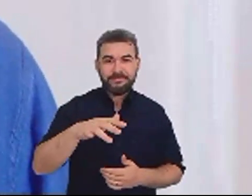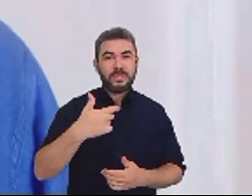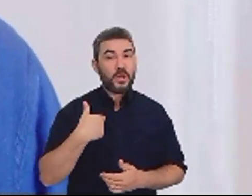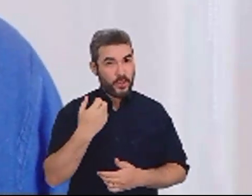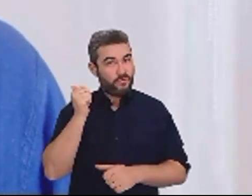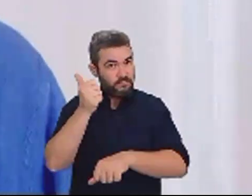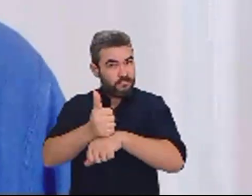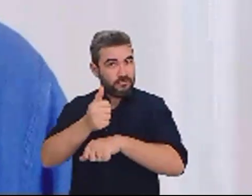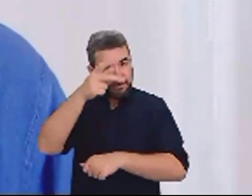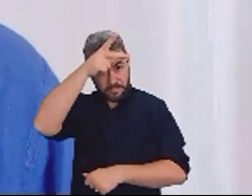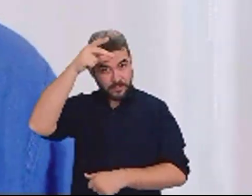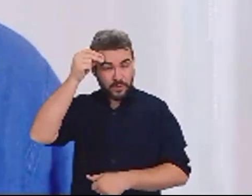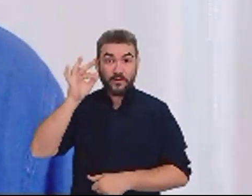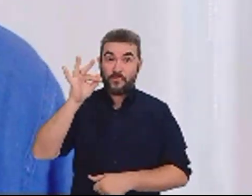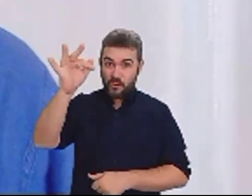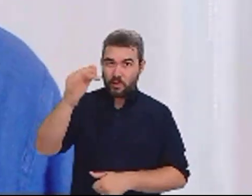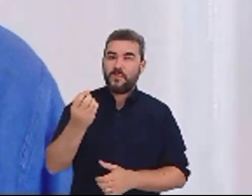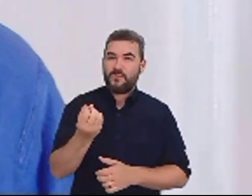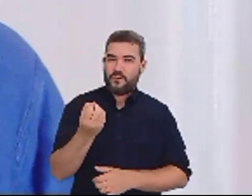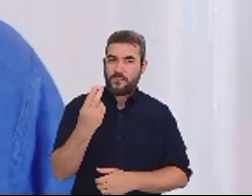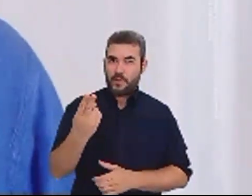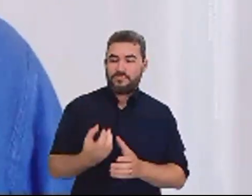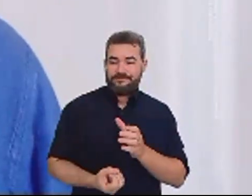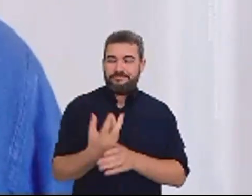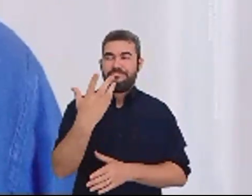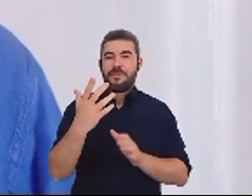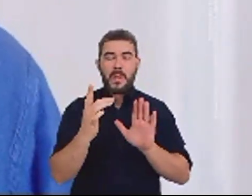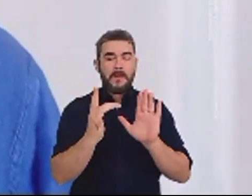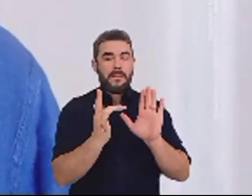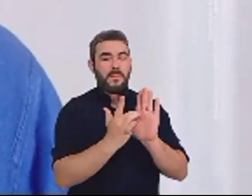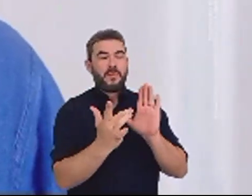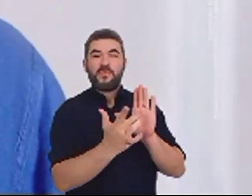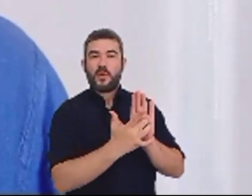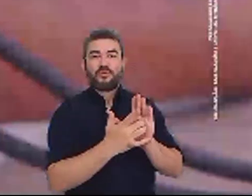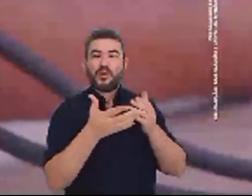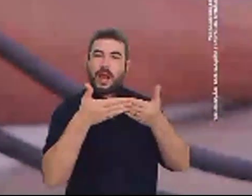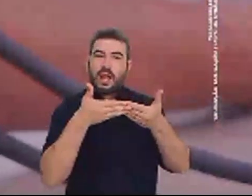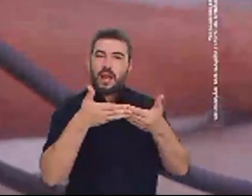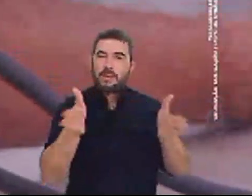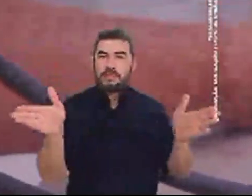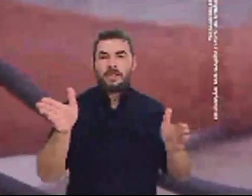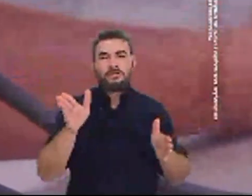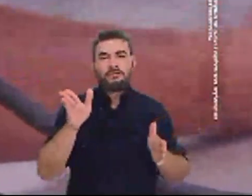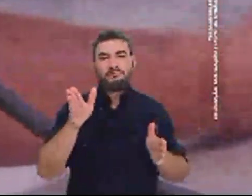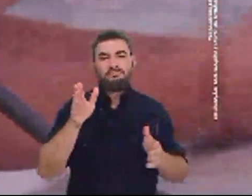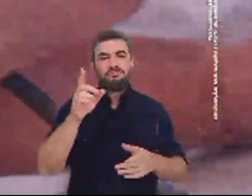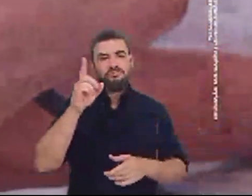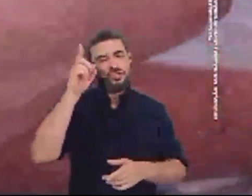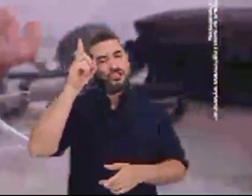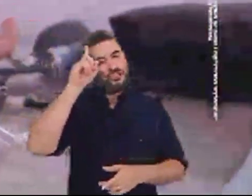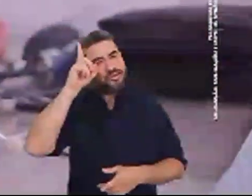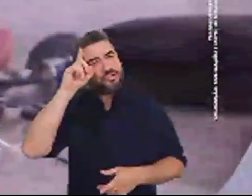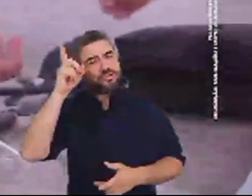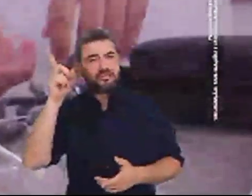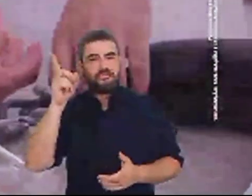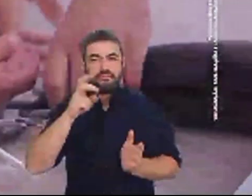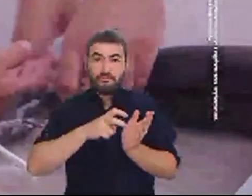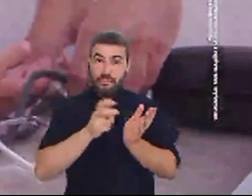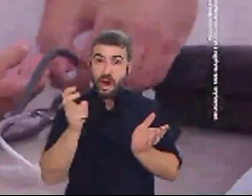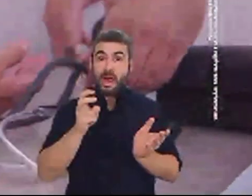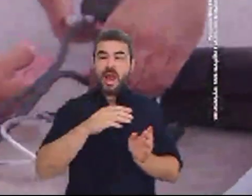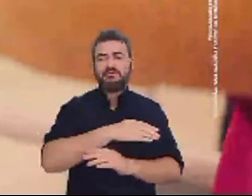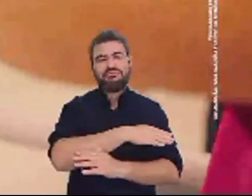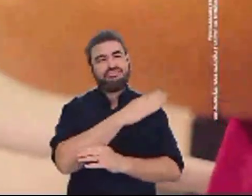vamos criar o posto de saúde dia e noite serão postos de saúde com